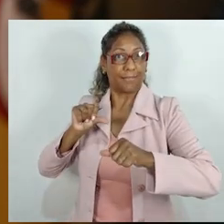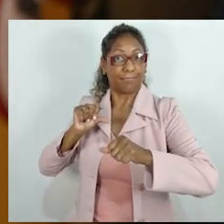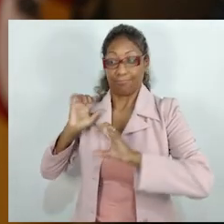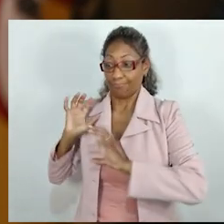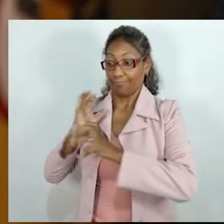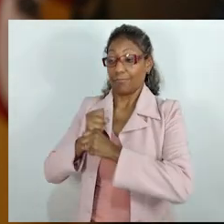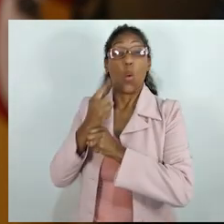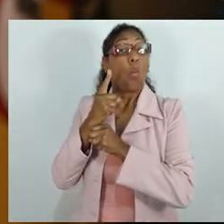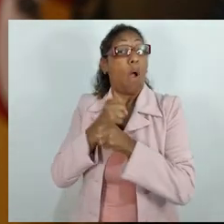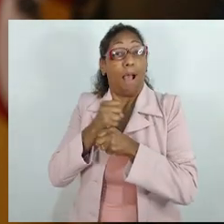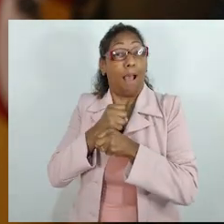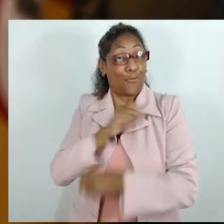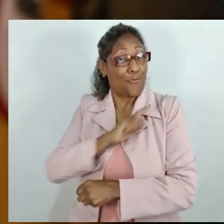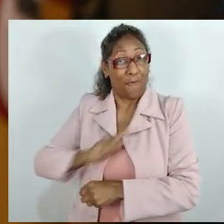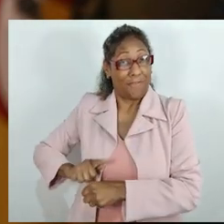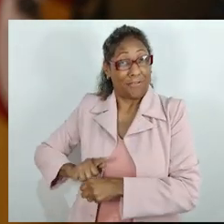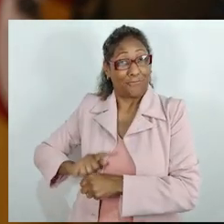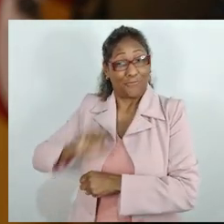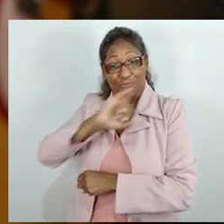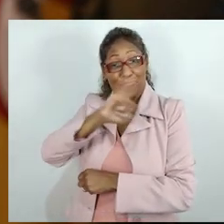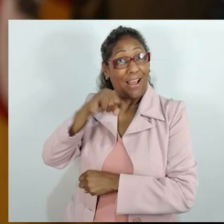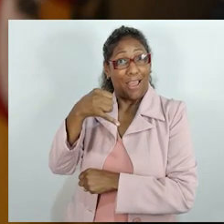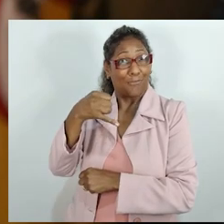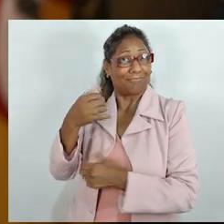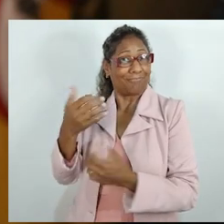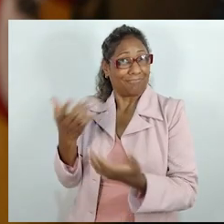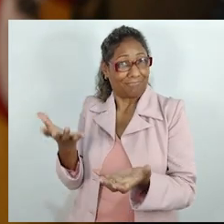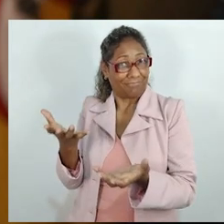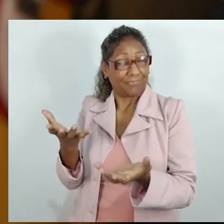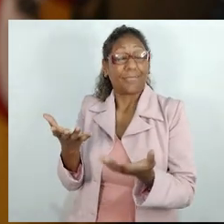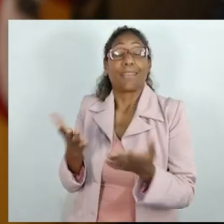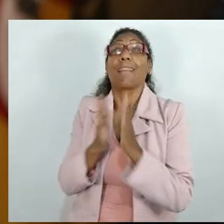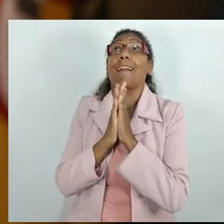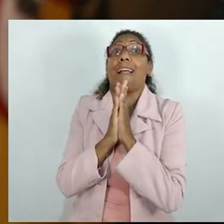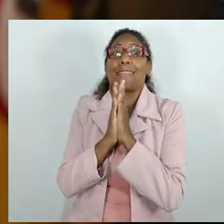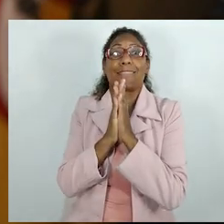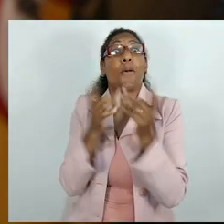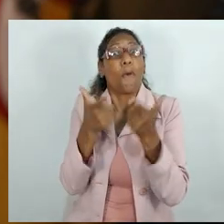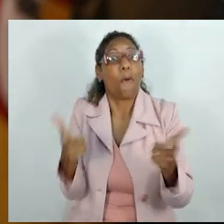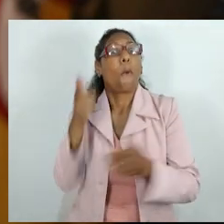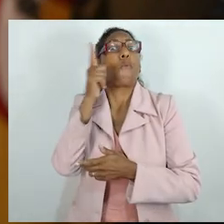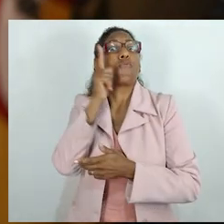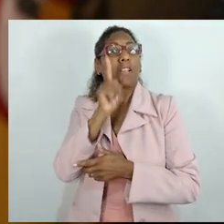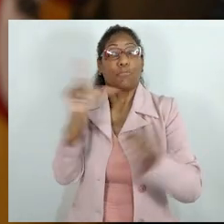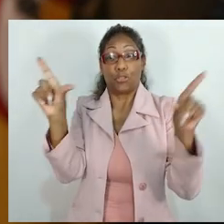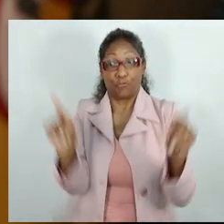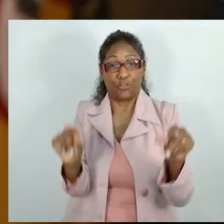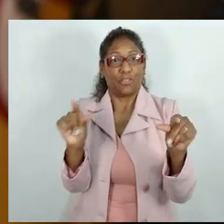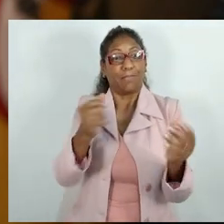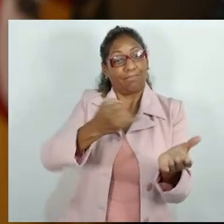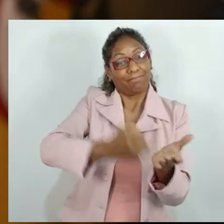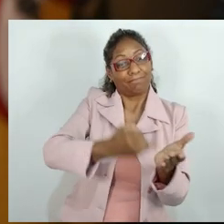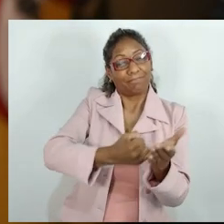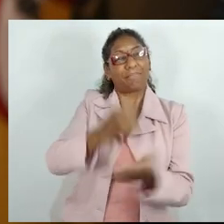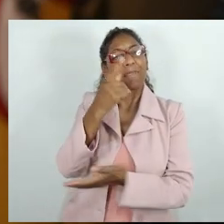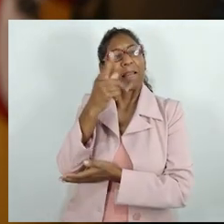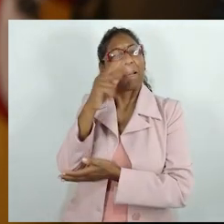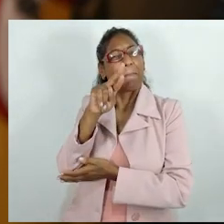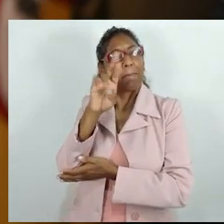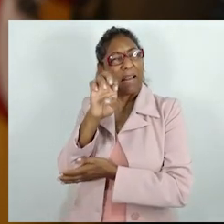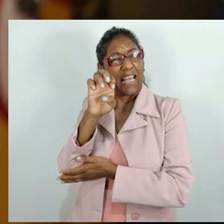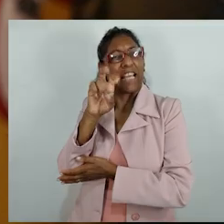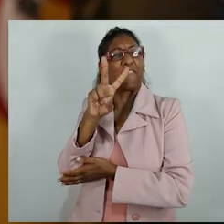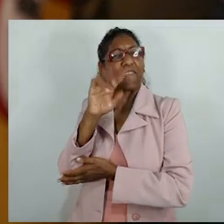que completam um ano agora, em janeiro. Graças às nossas reformas, nós reduzimos o déficit previdenciário